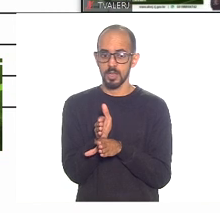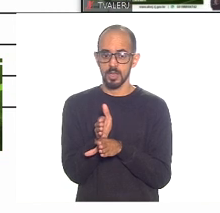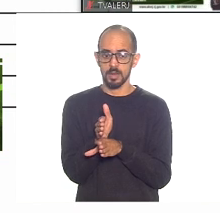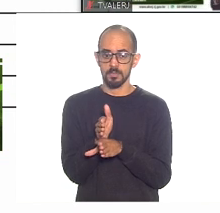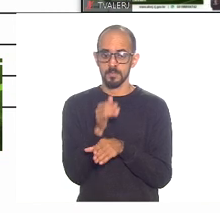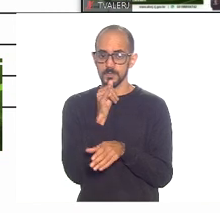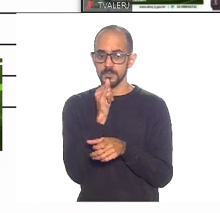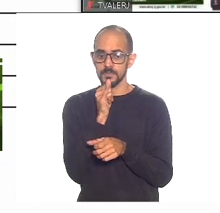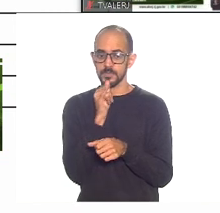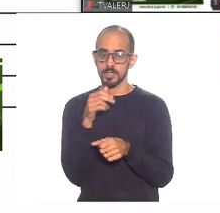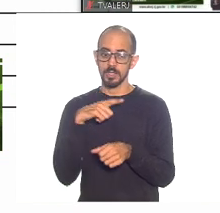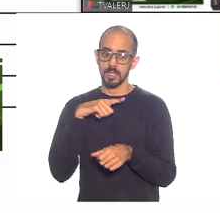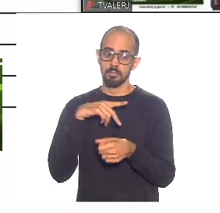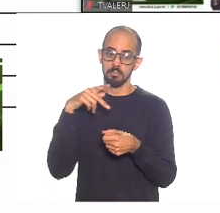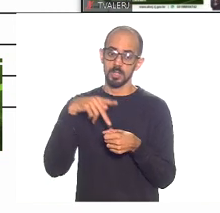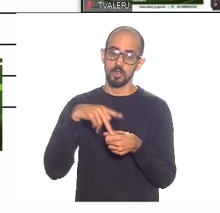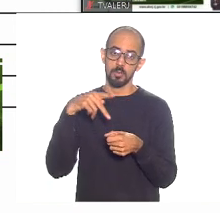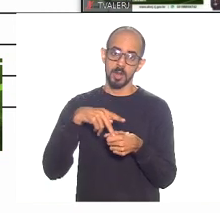BBB está aqui.